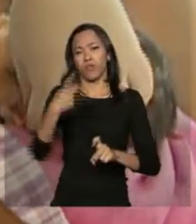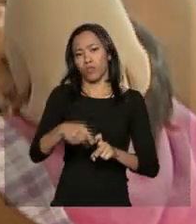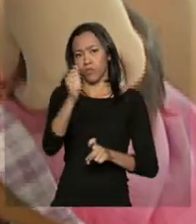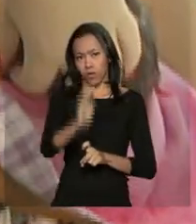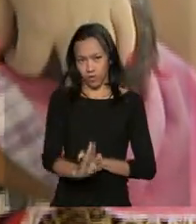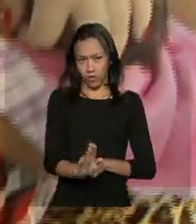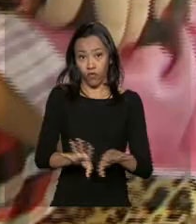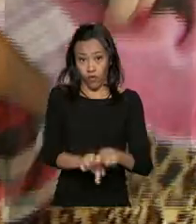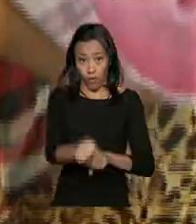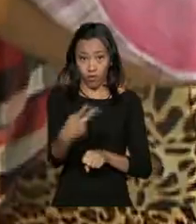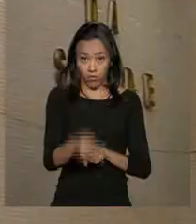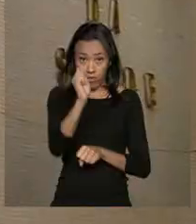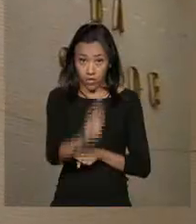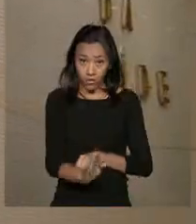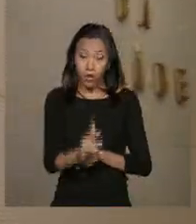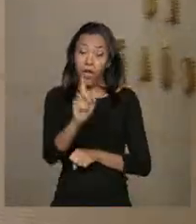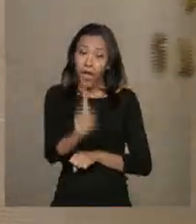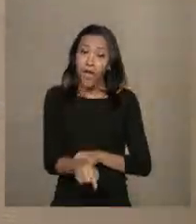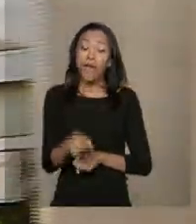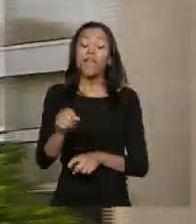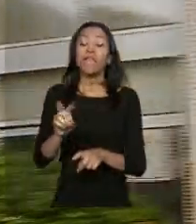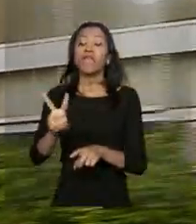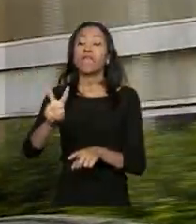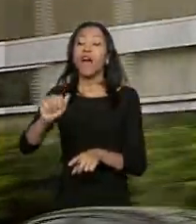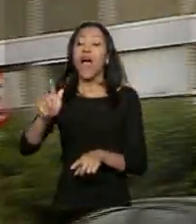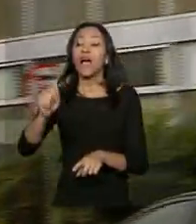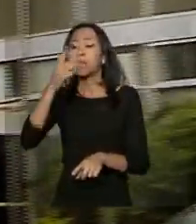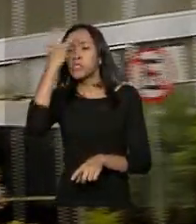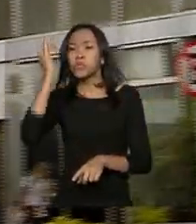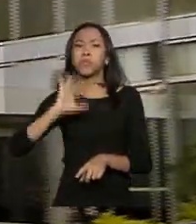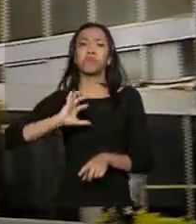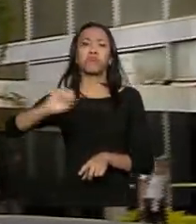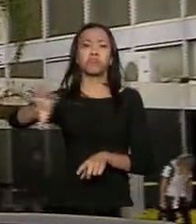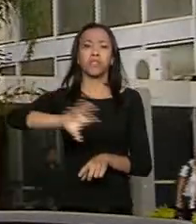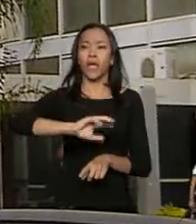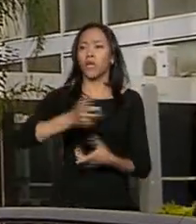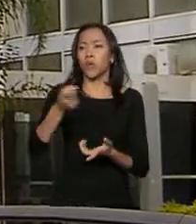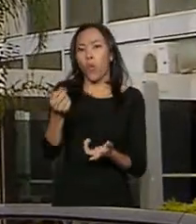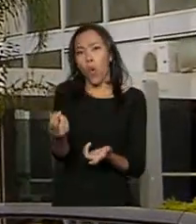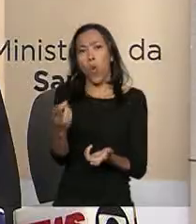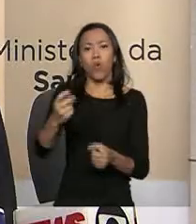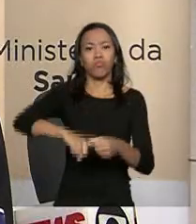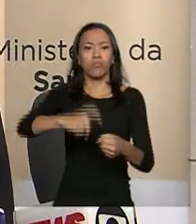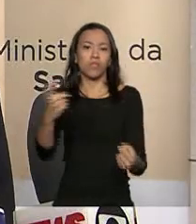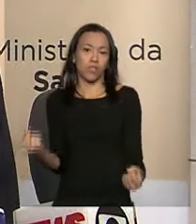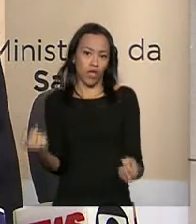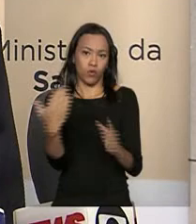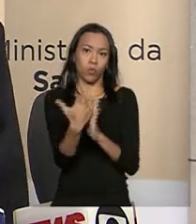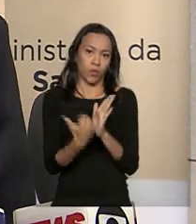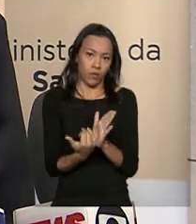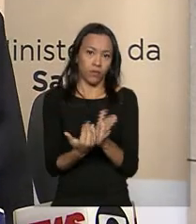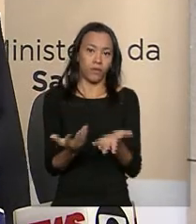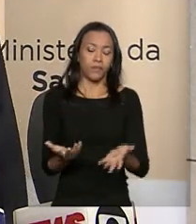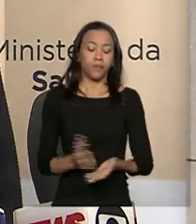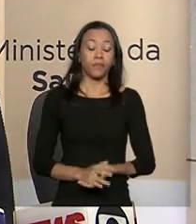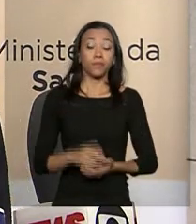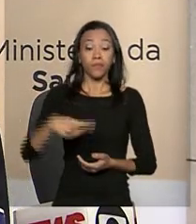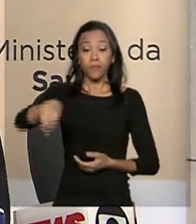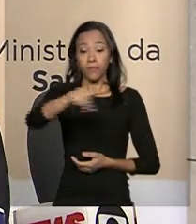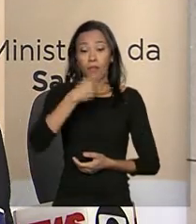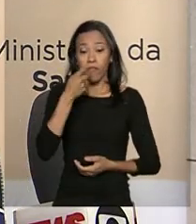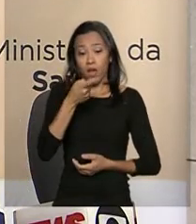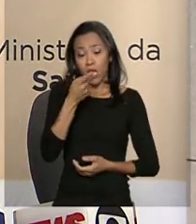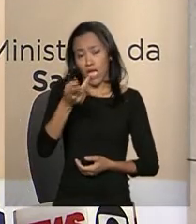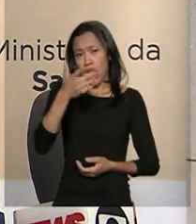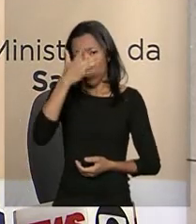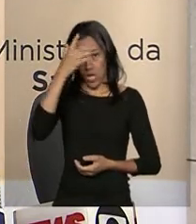O objetivo é repor vagas de profissionais que saíram ou foram desligados do programa. A população e os municípios, os gestores,